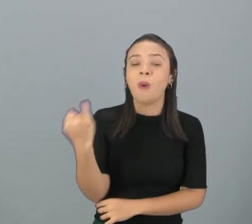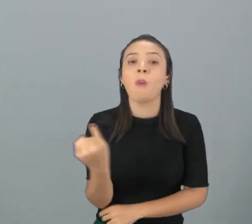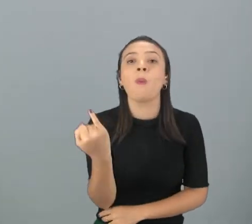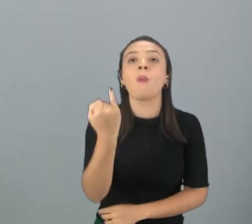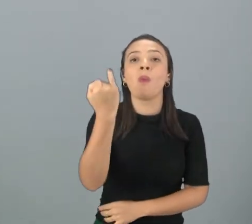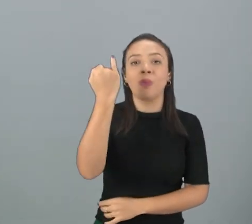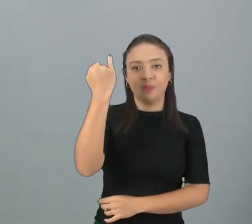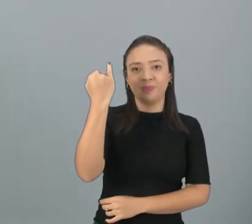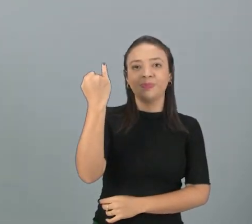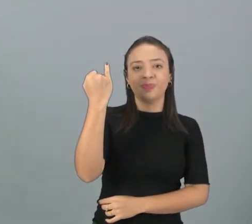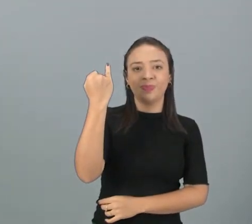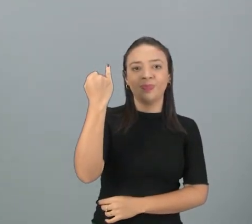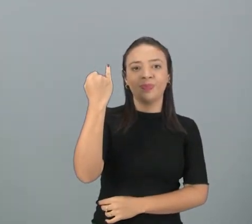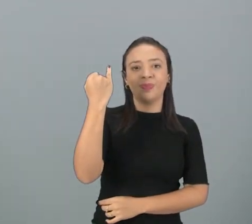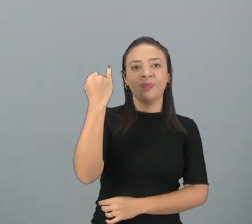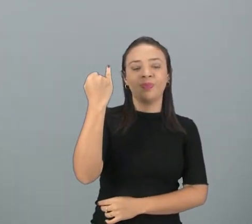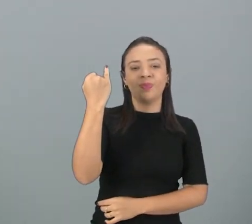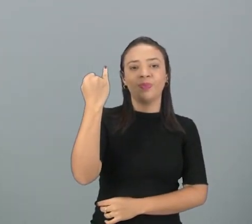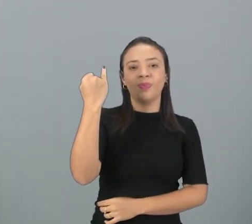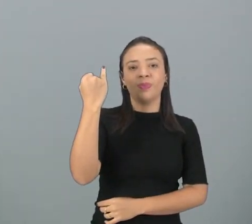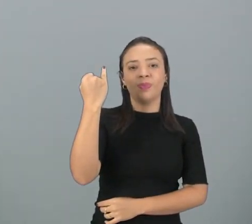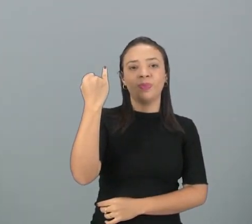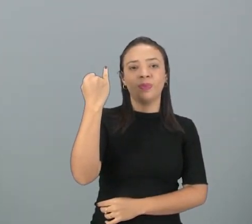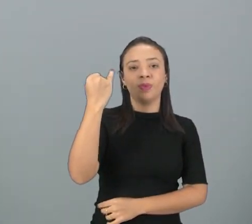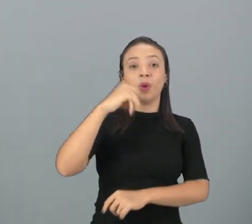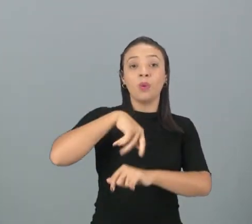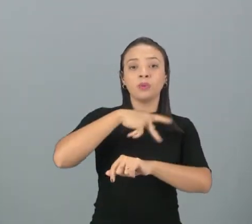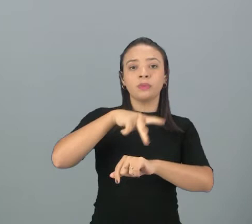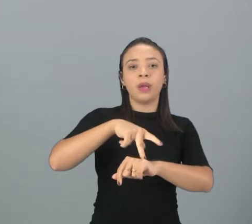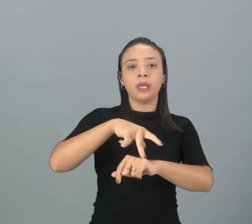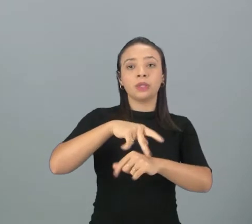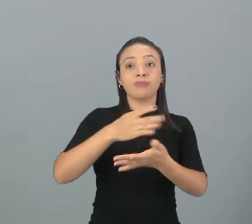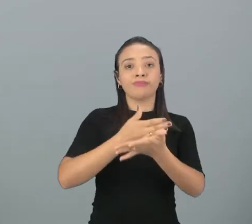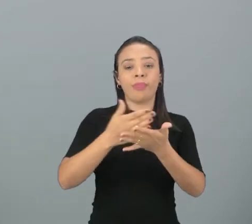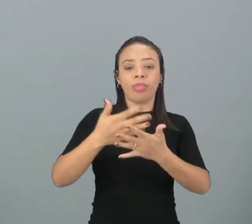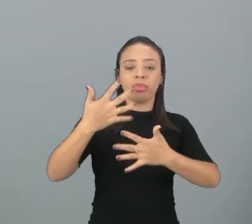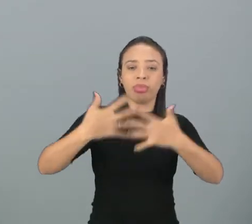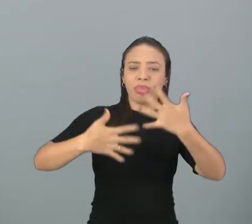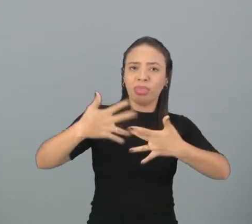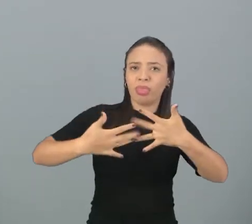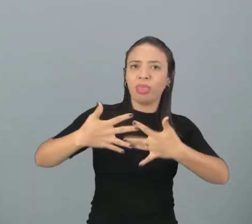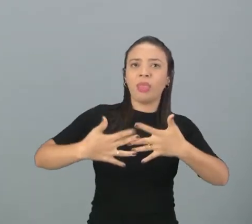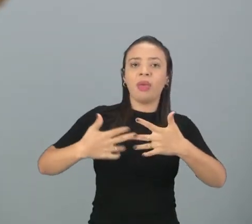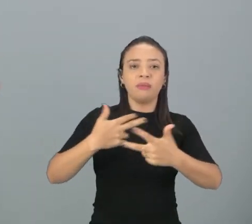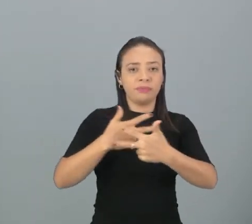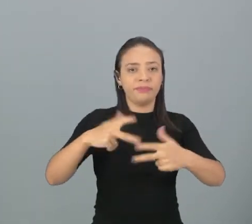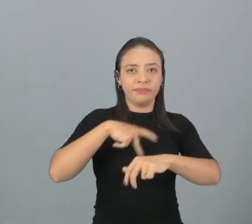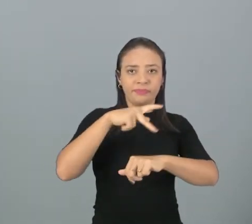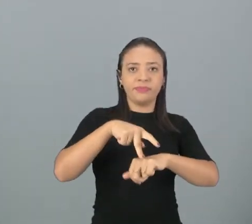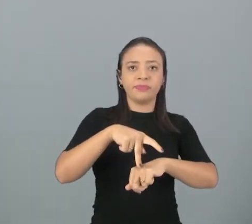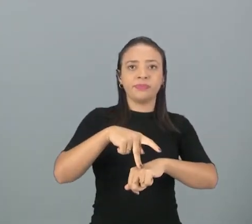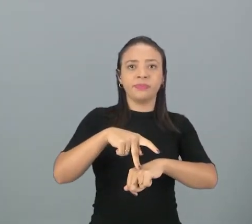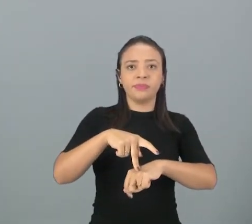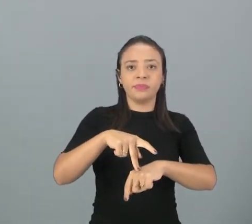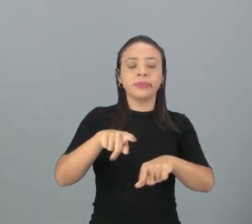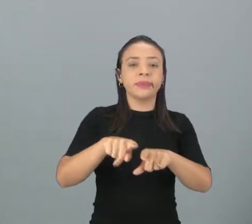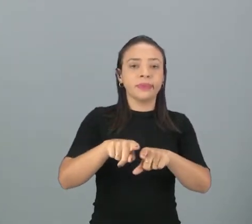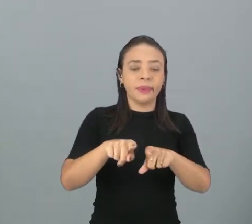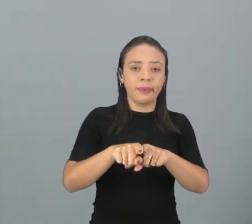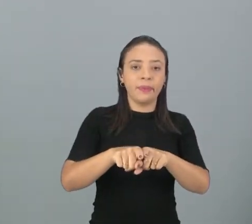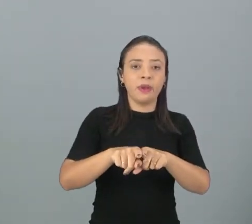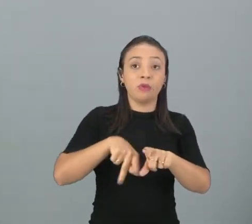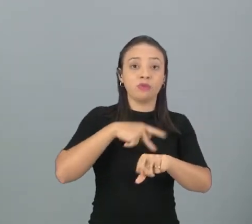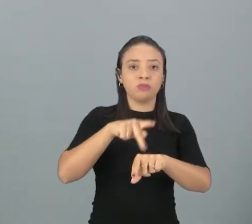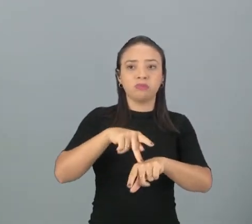importante e que levou esses países a um conflito. Iraque, Kuwait e as potências mundiais